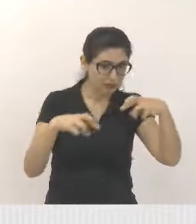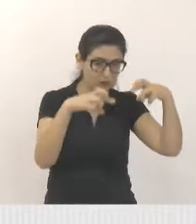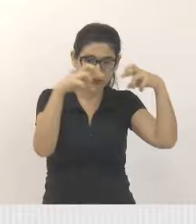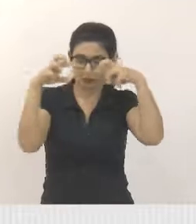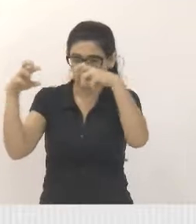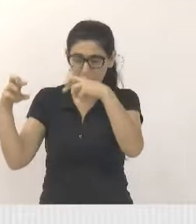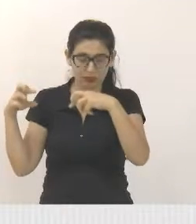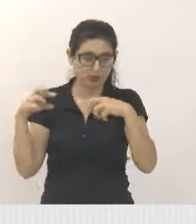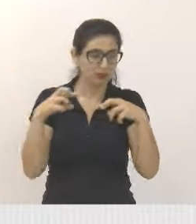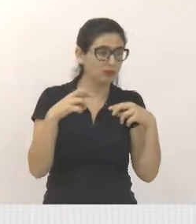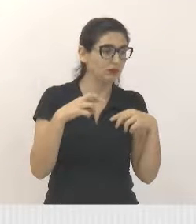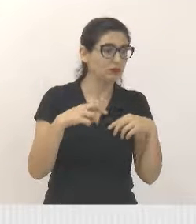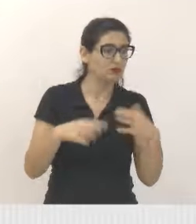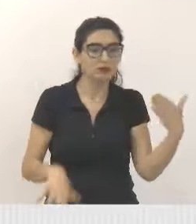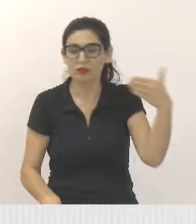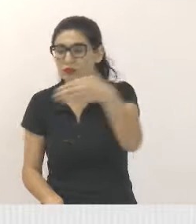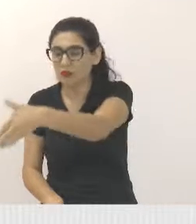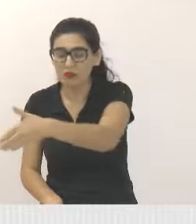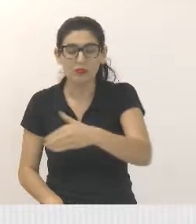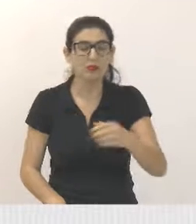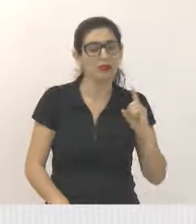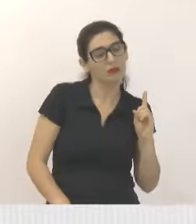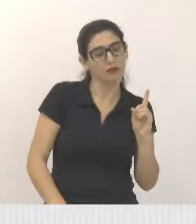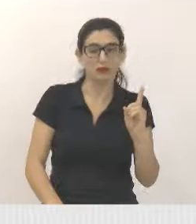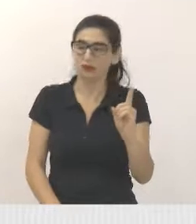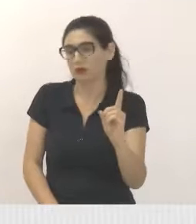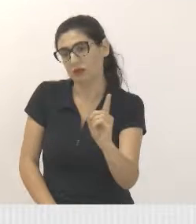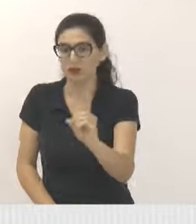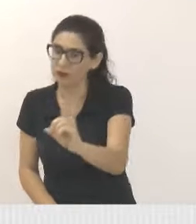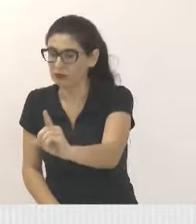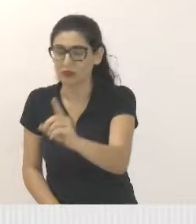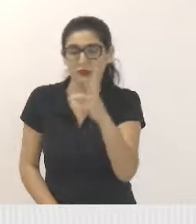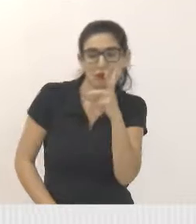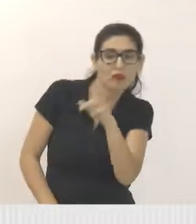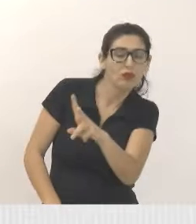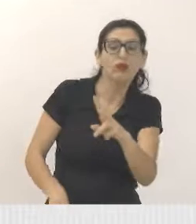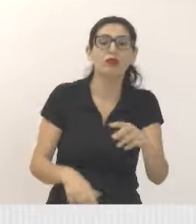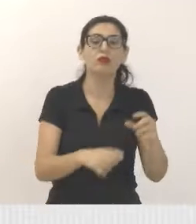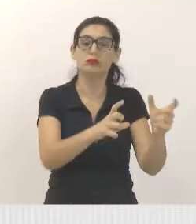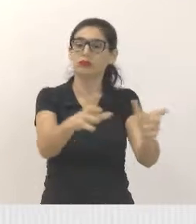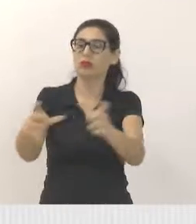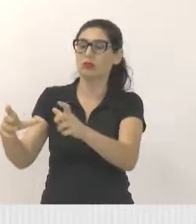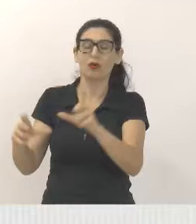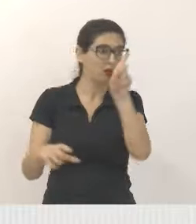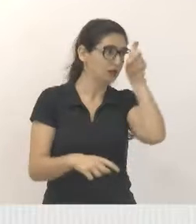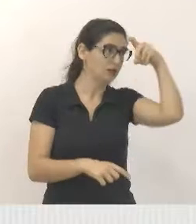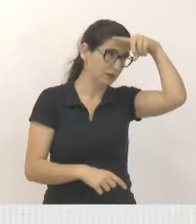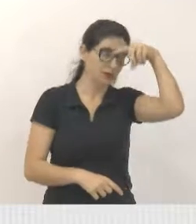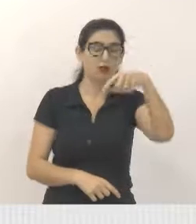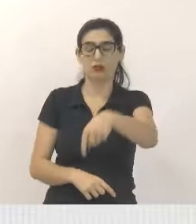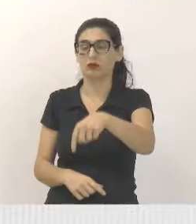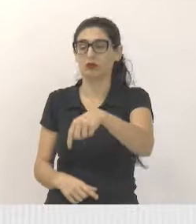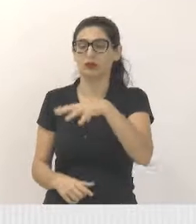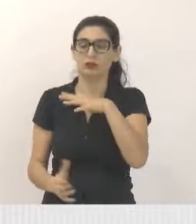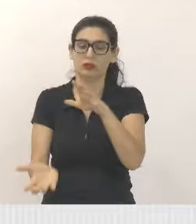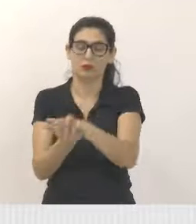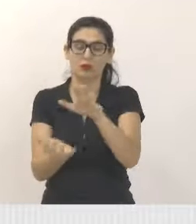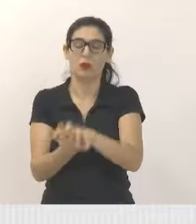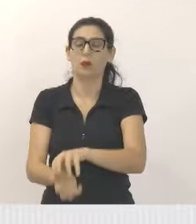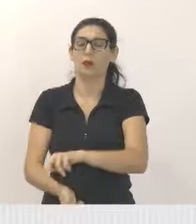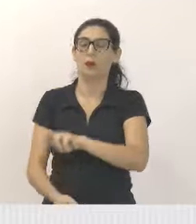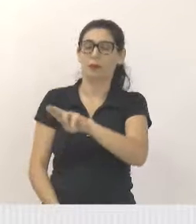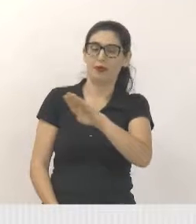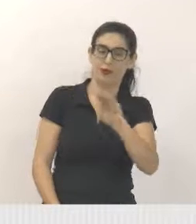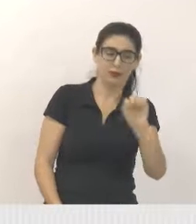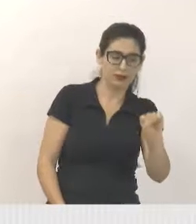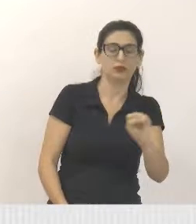estabelecimentos e várias unidades de saúde do nosso município. Entre UBSs,